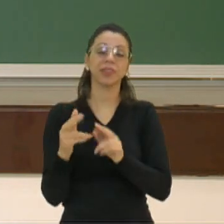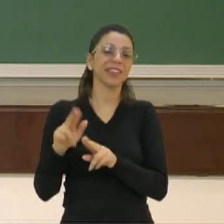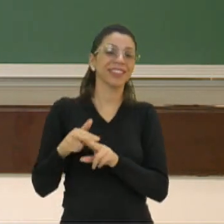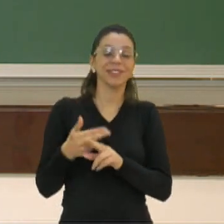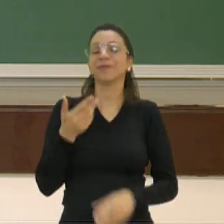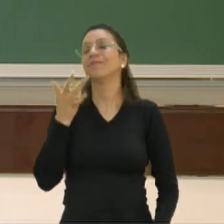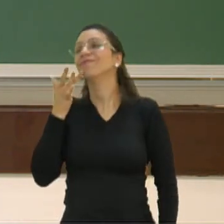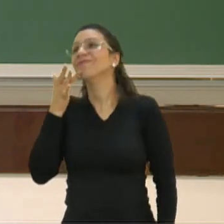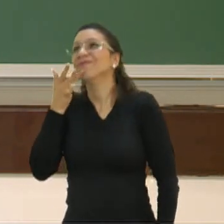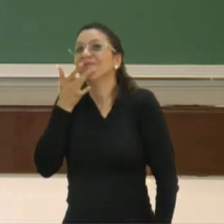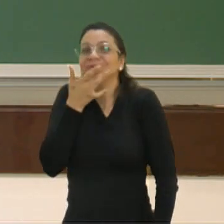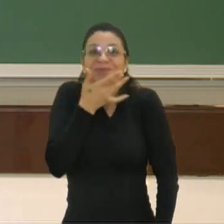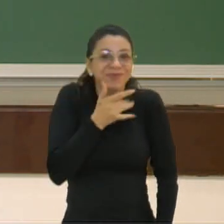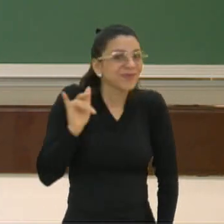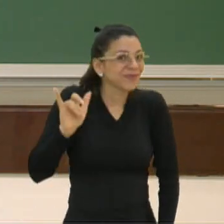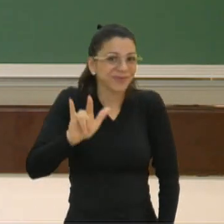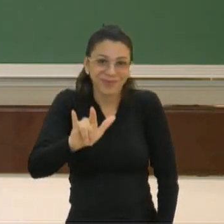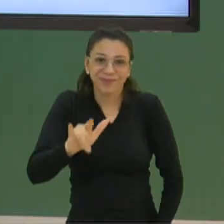gostoso.